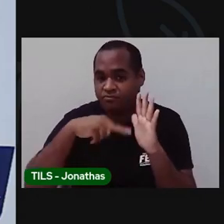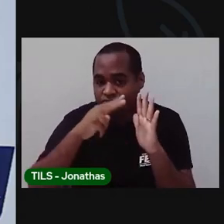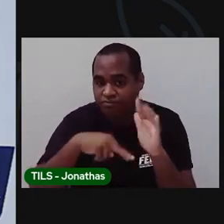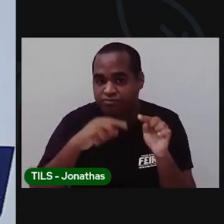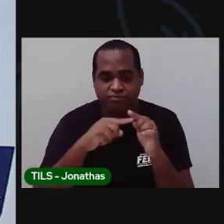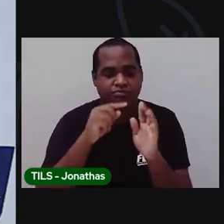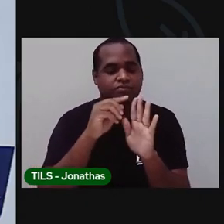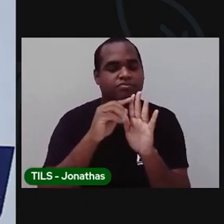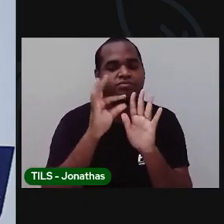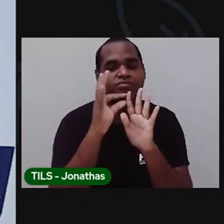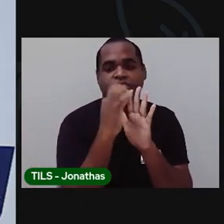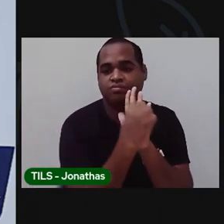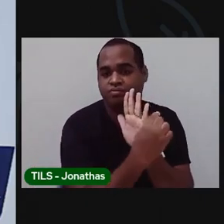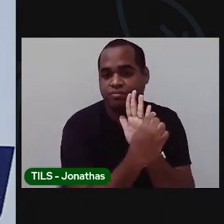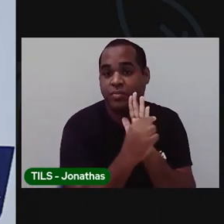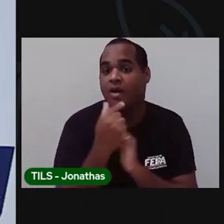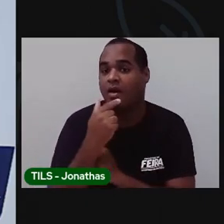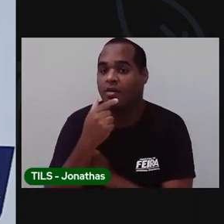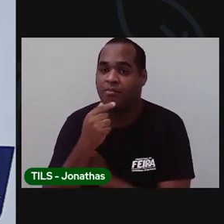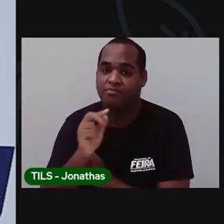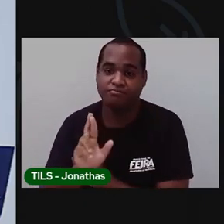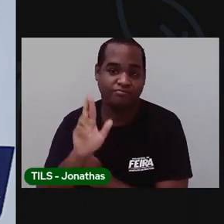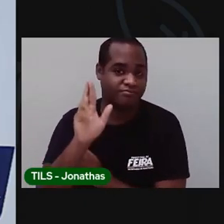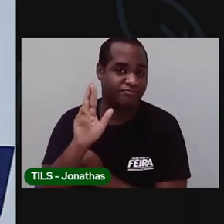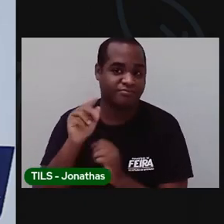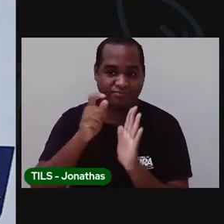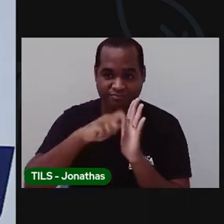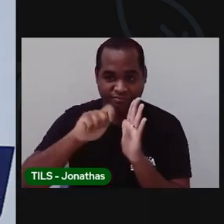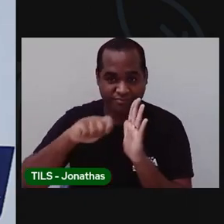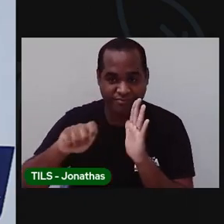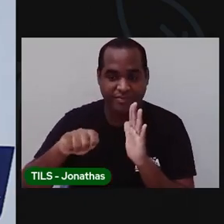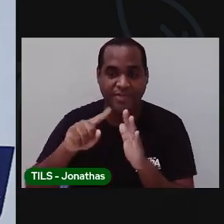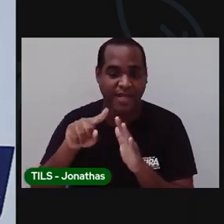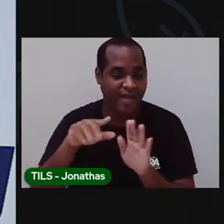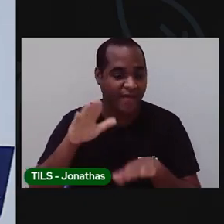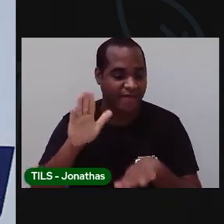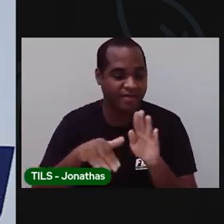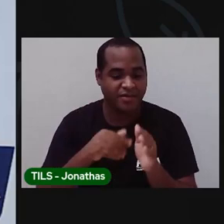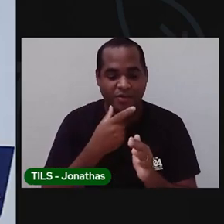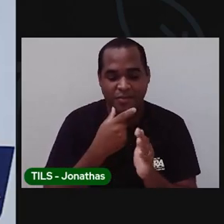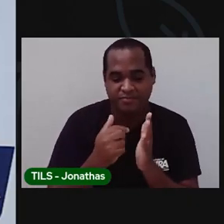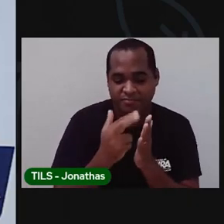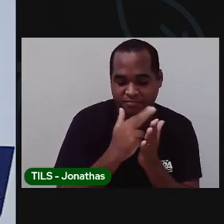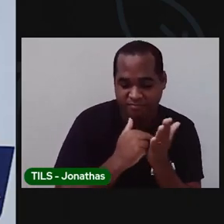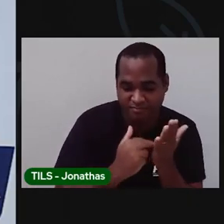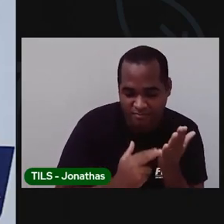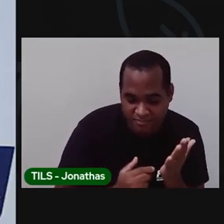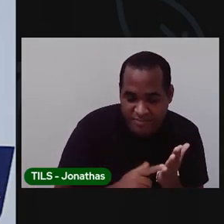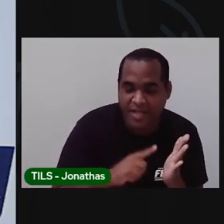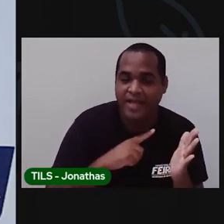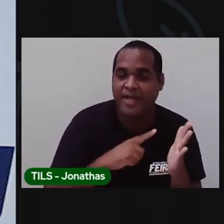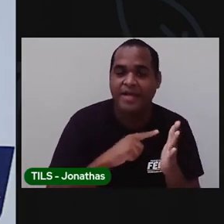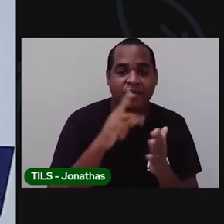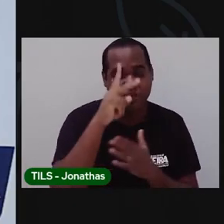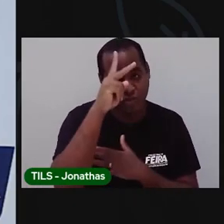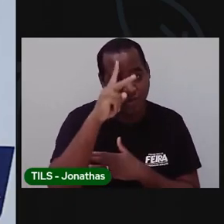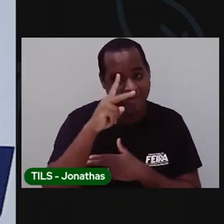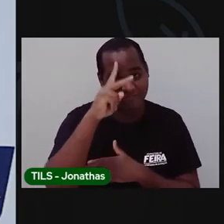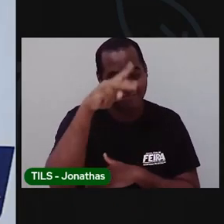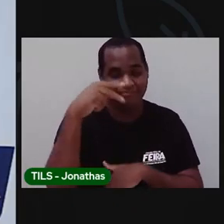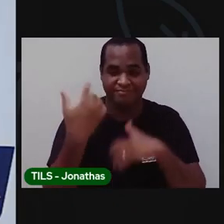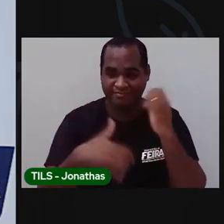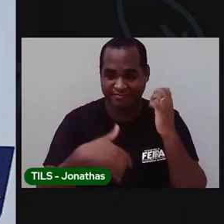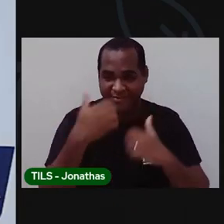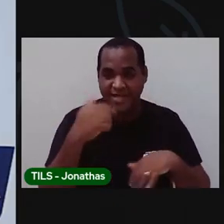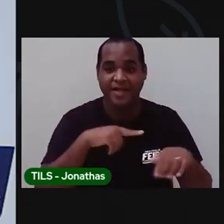título, o autor. Às vezes tem o nome do desenhista, né? Que ilustrou a história, a editora e